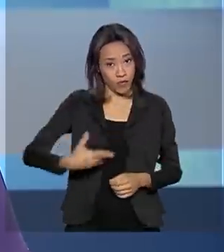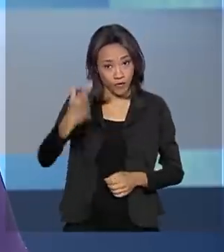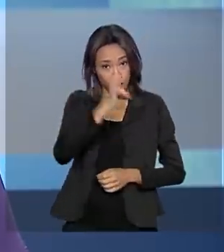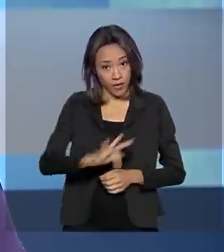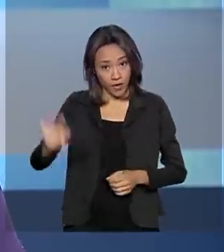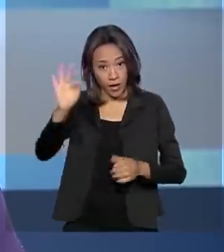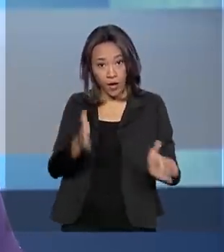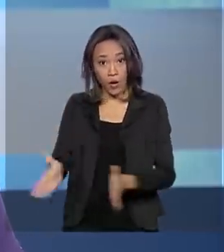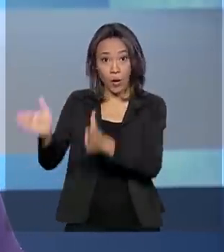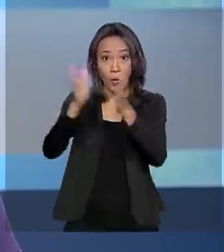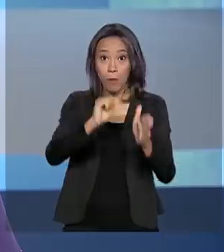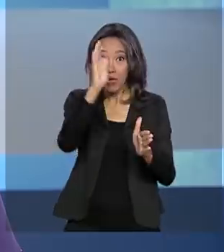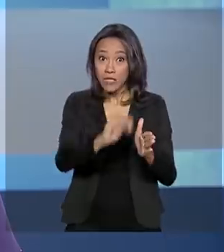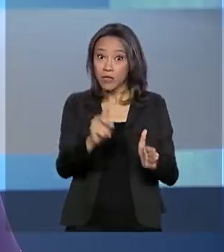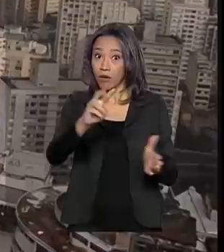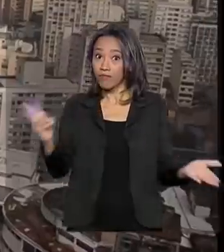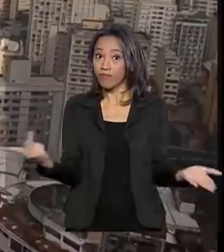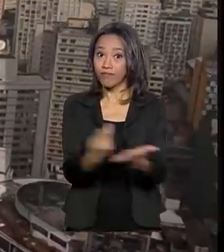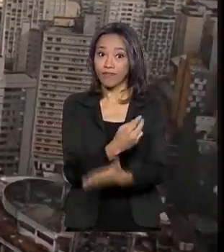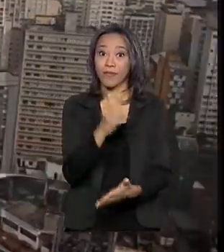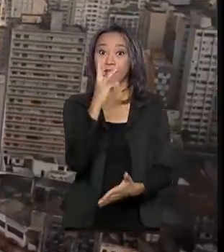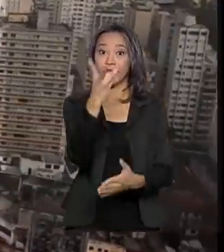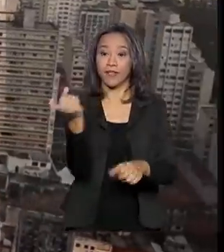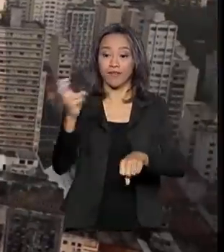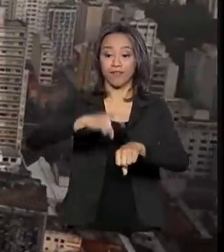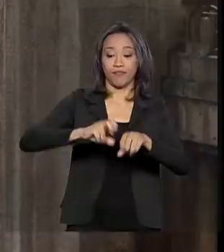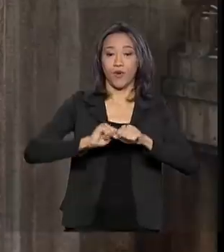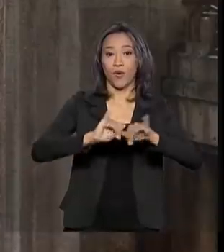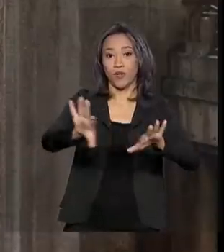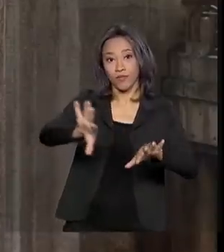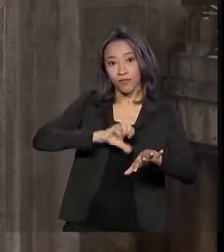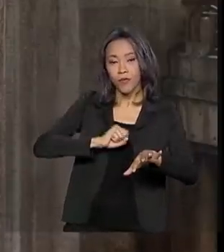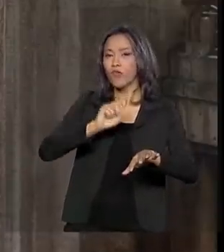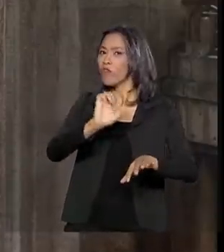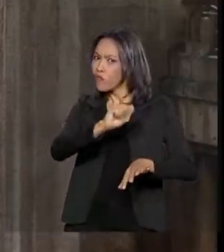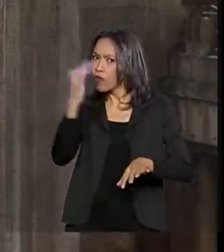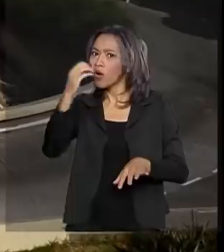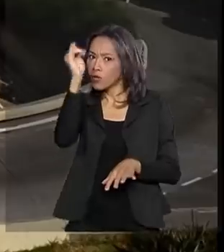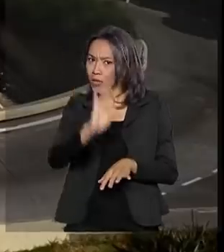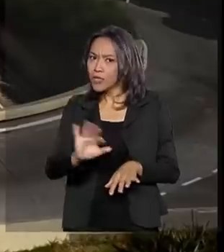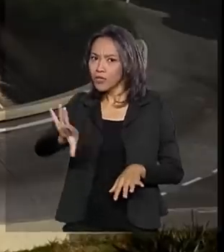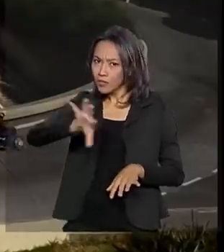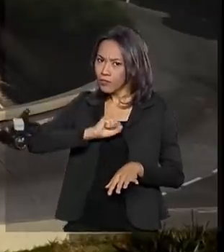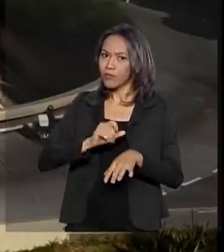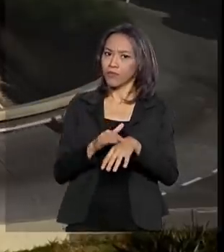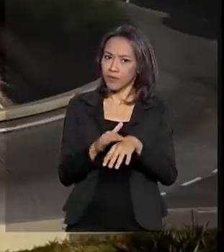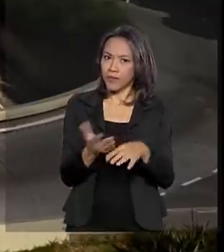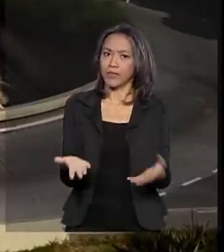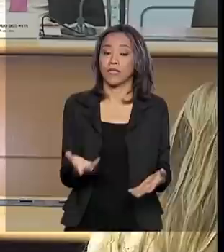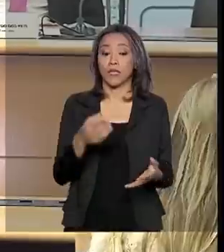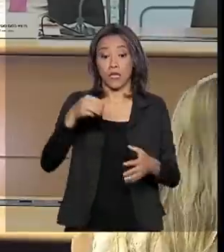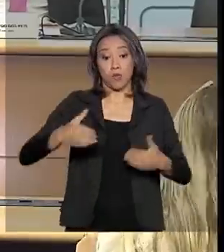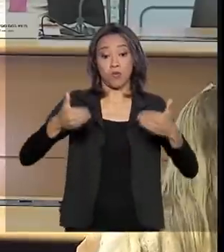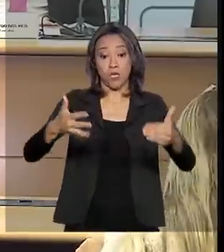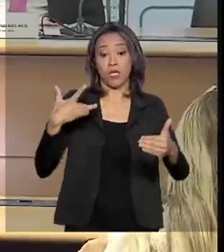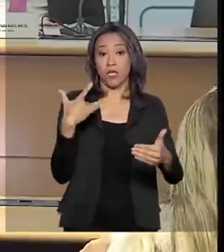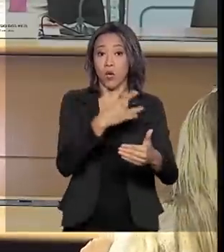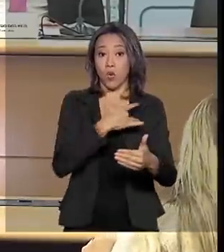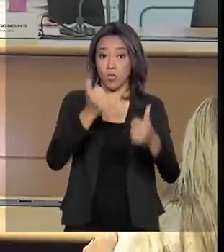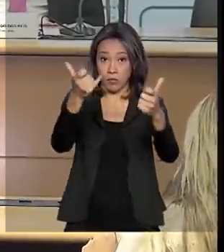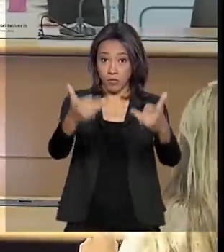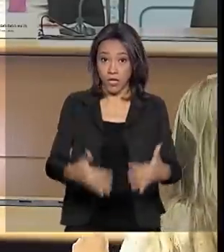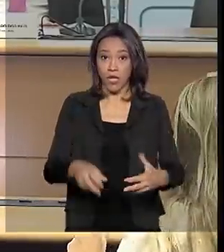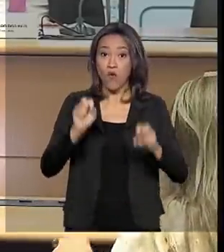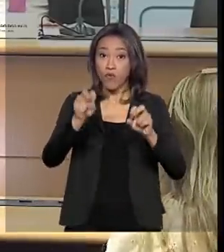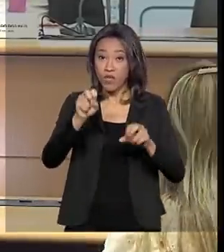Brasil tem três casos de coronavírus, todos adquiridos no exterior. Segundo o Ministério da Saúde, não há indícios